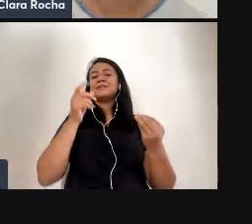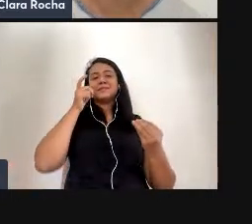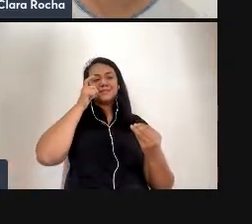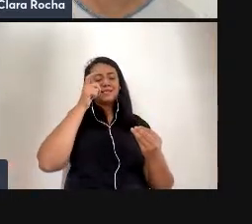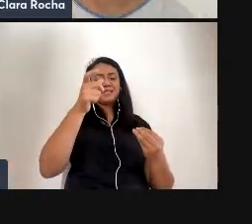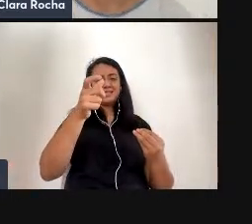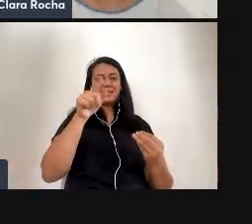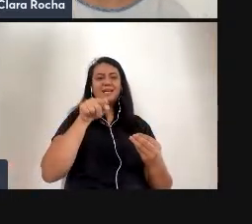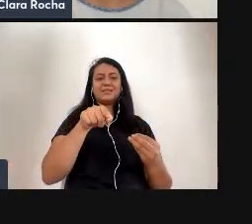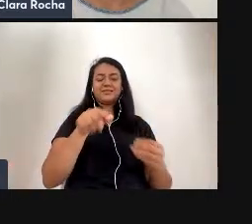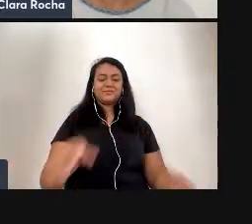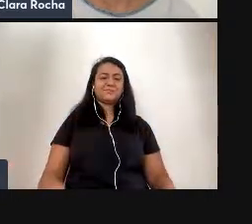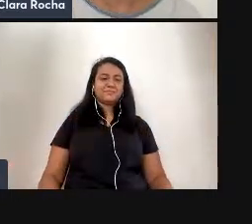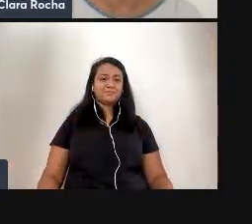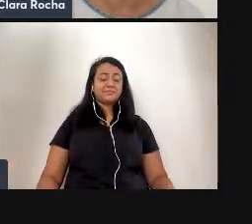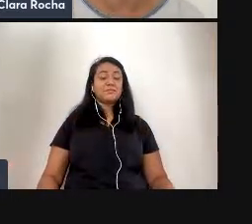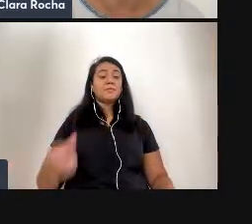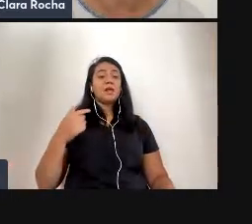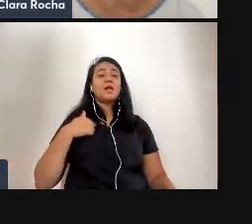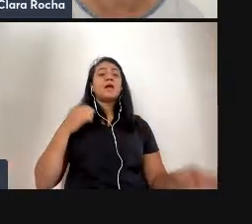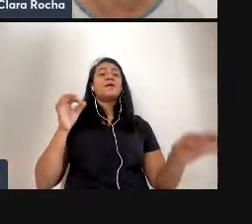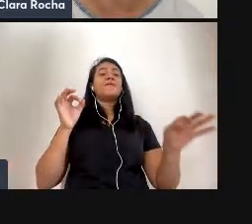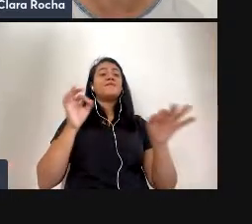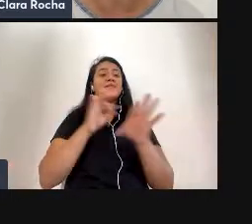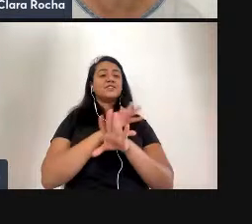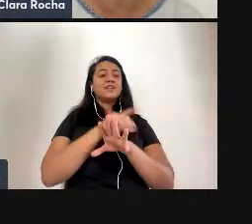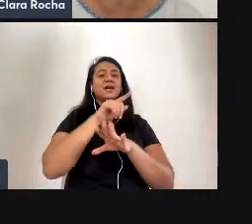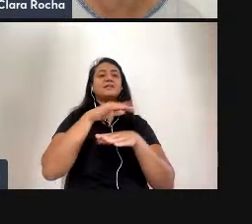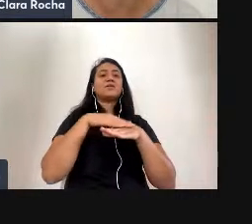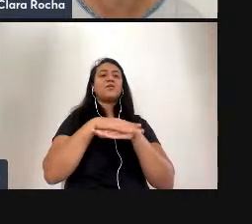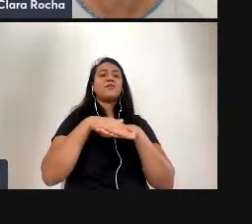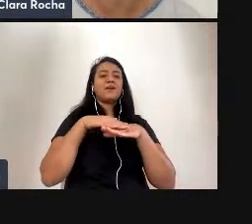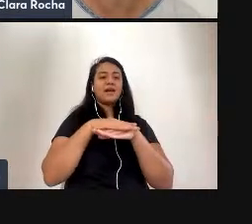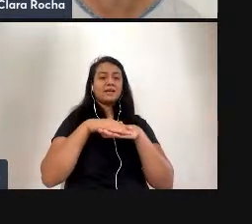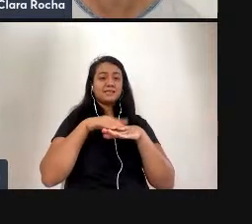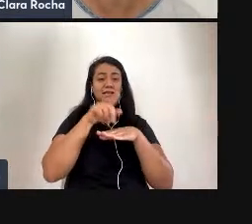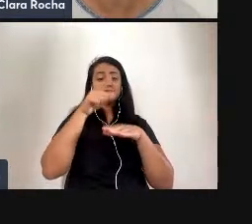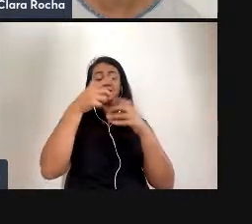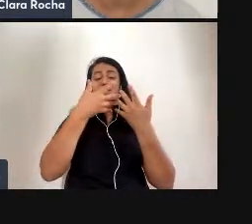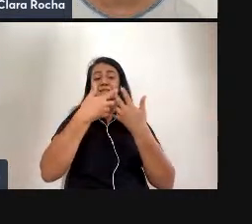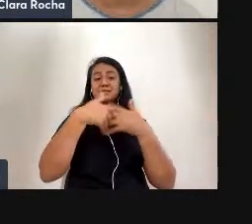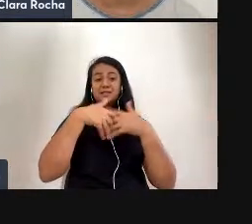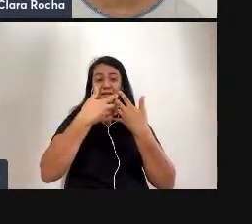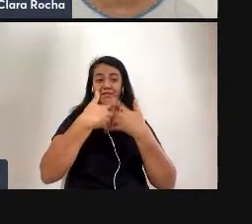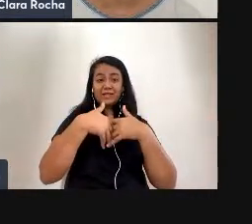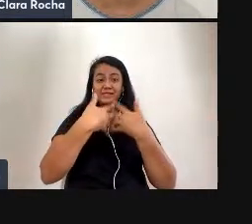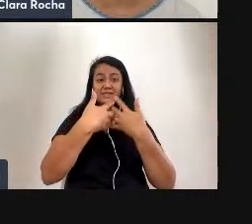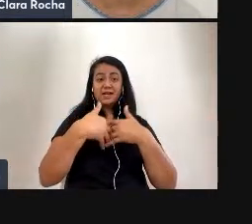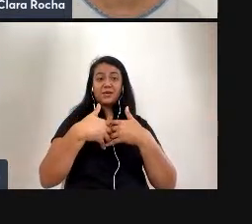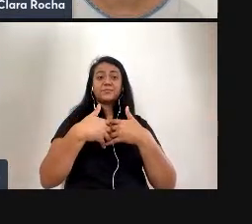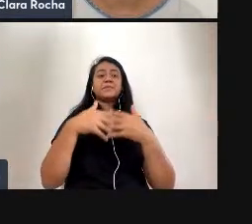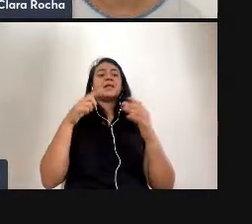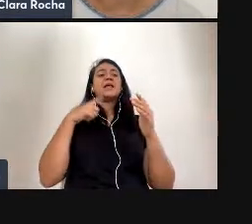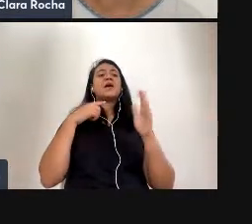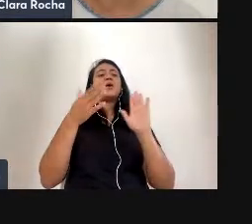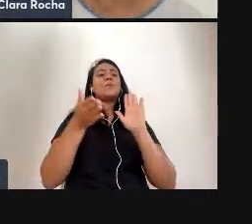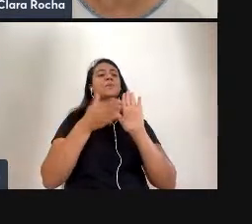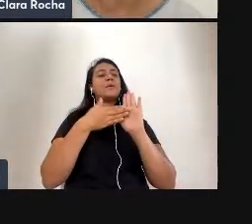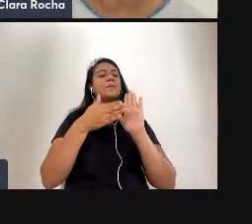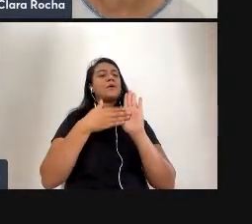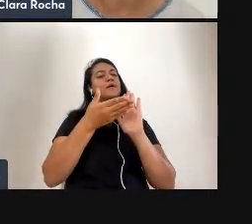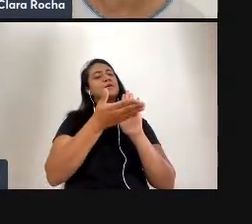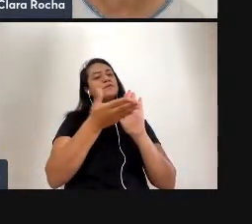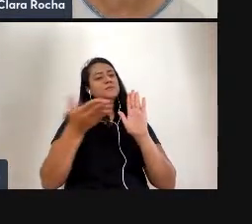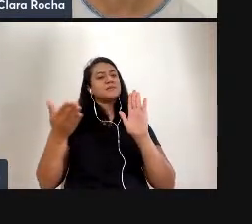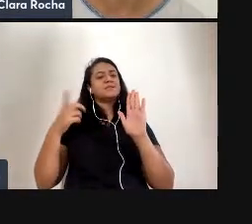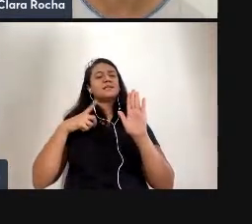aí eu vou fechar essa conversa com esse trabalho e com essa reflexão e eu proponho que vocês tenham a